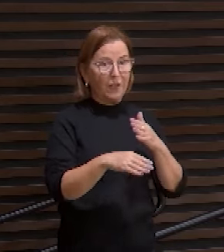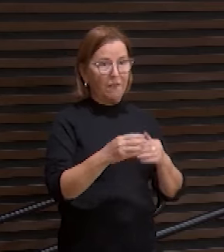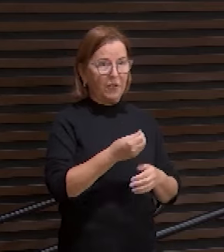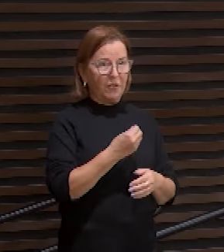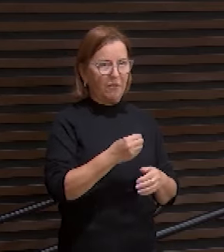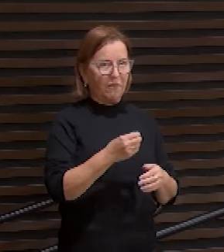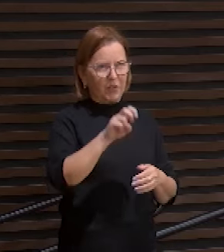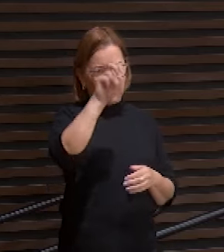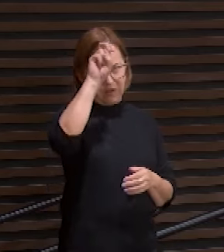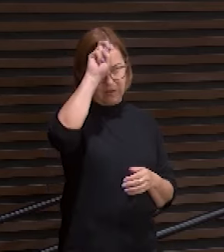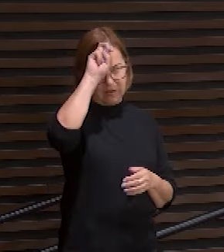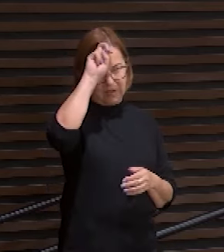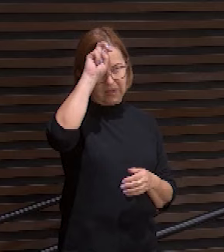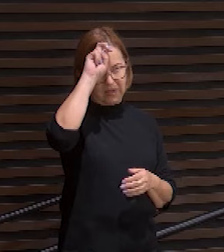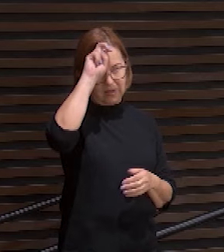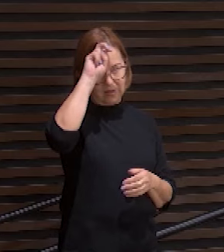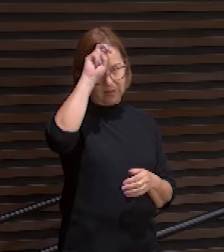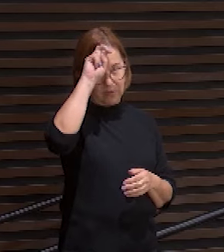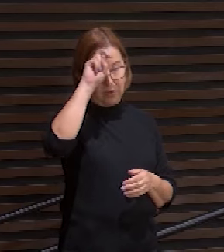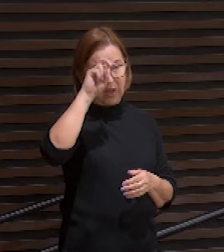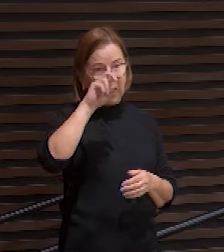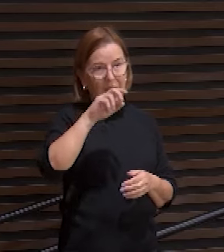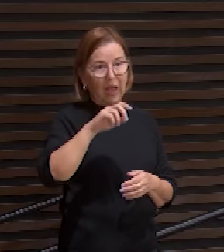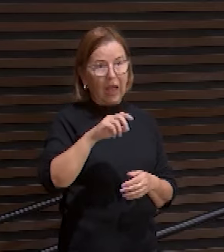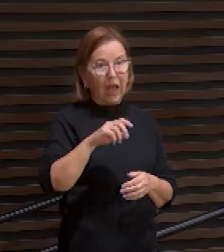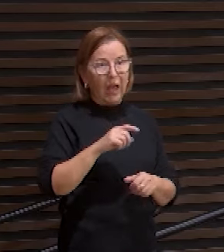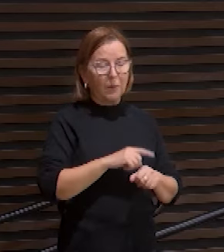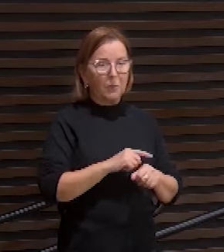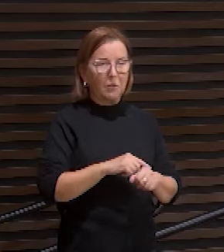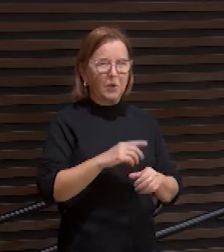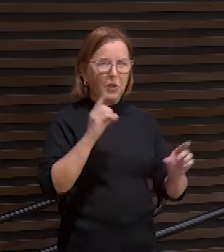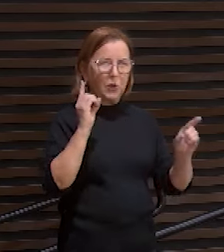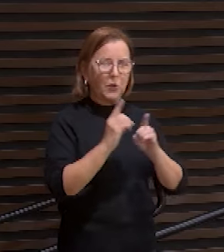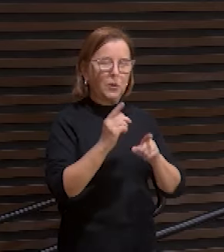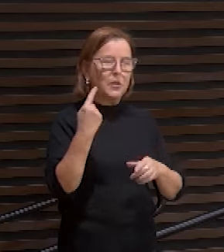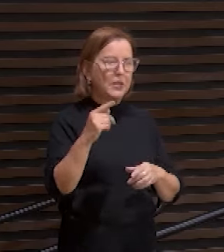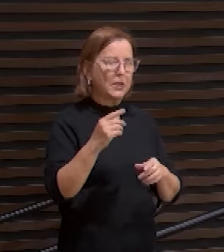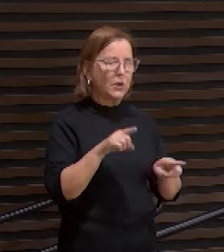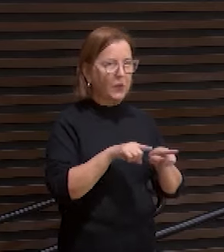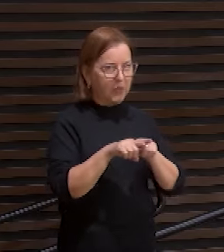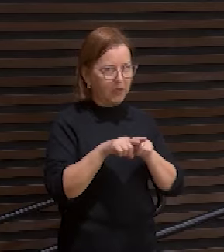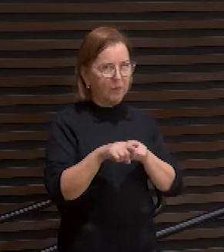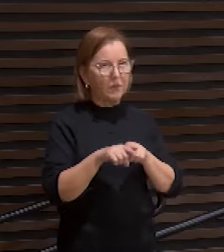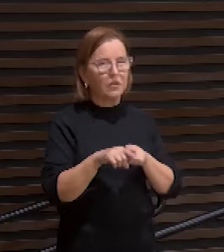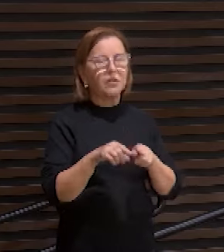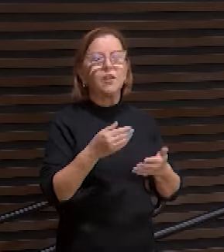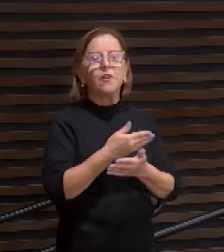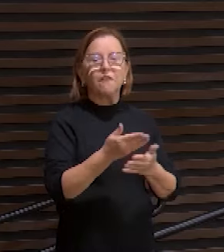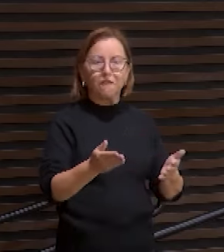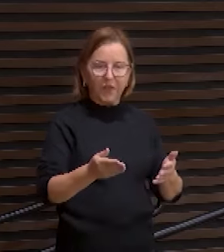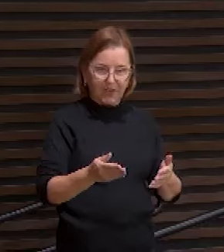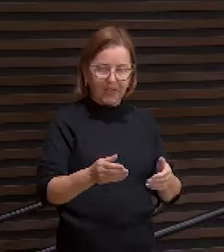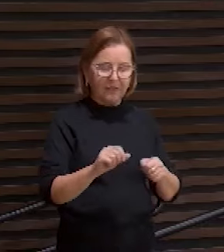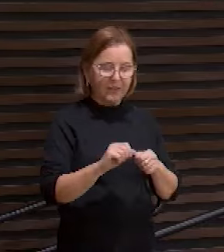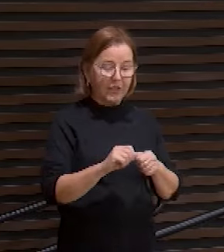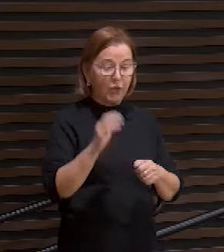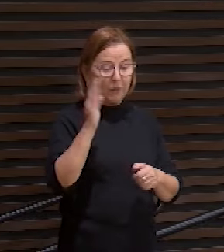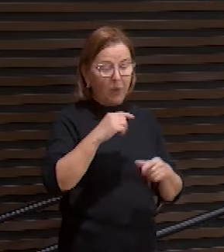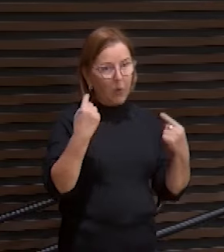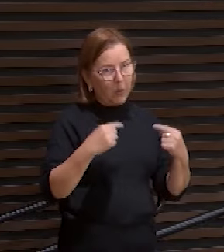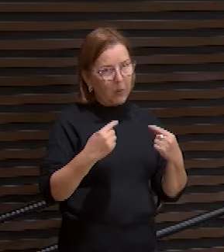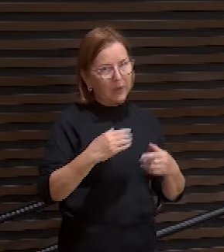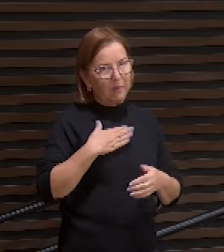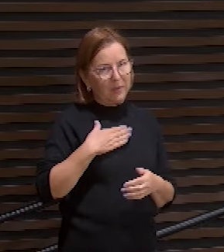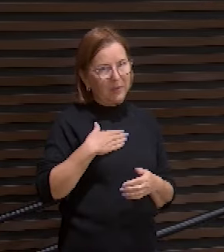intentastes o mal contra mim de fato vocês são maus o que vocês fizeram é terrível porém Deus o intentou